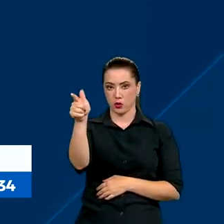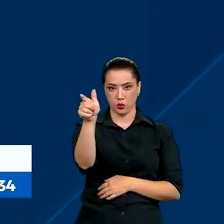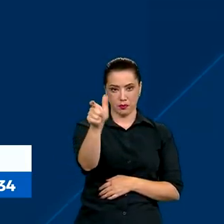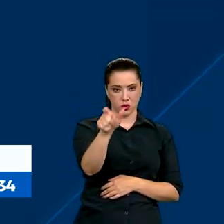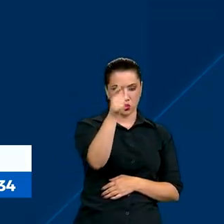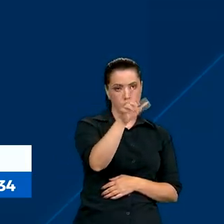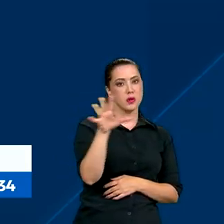segurança.